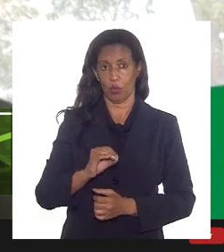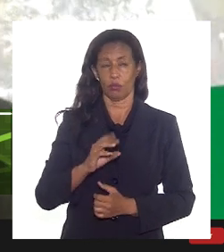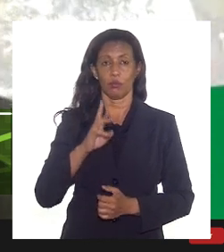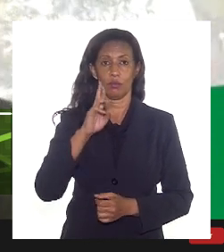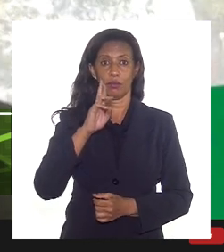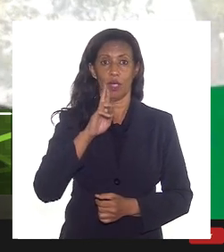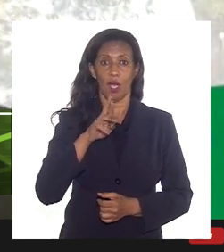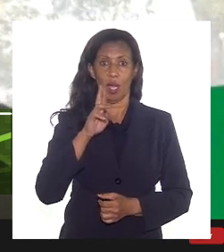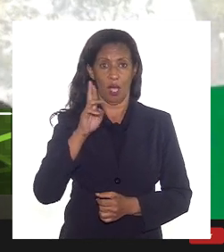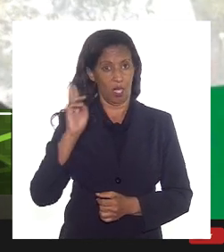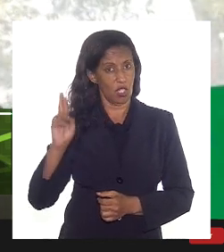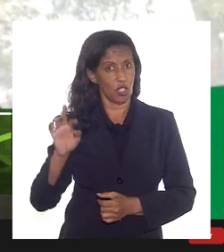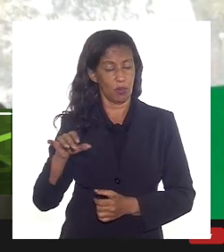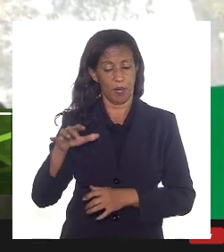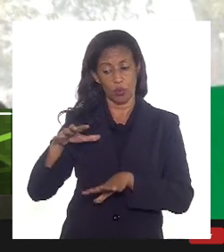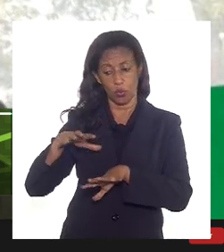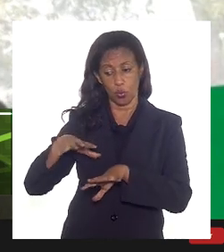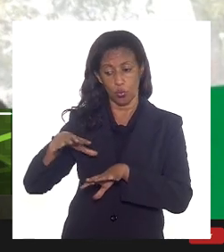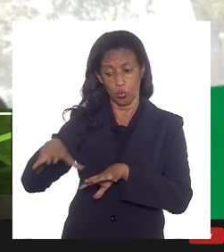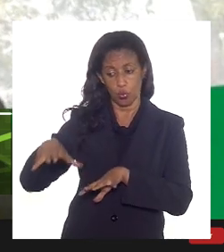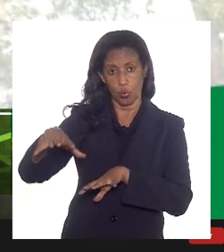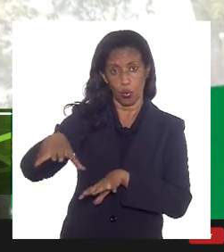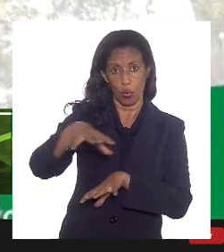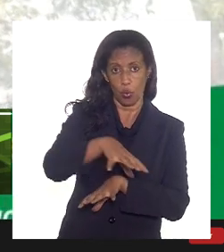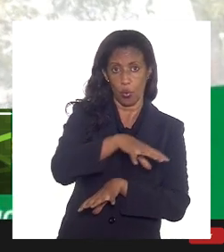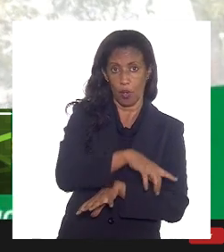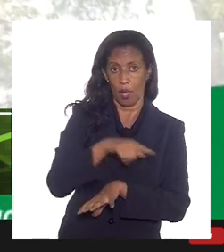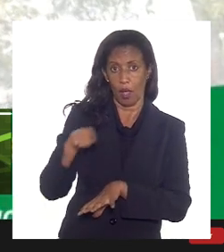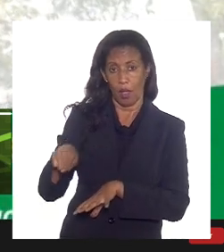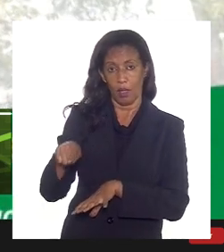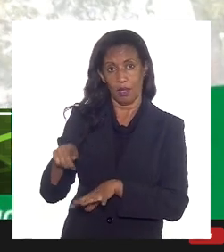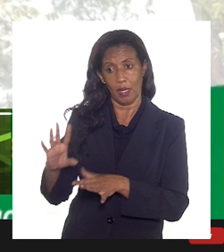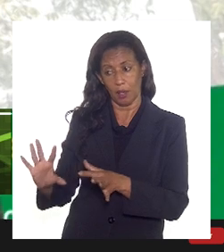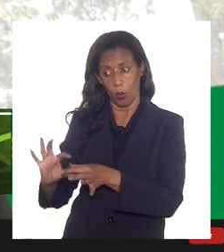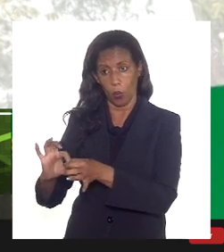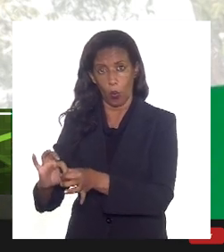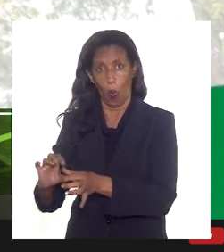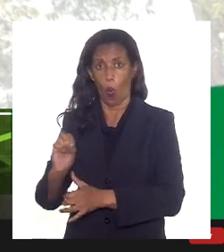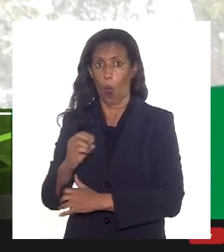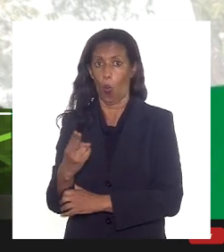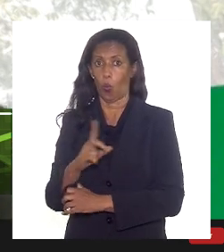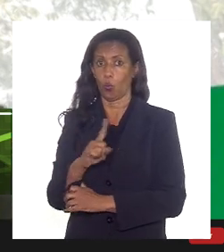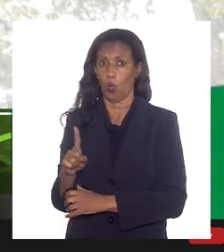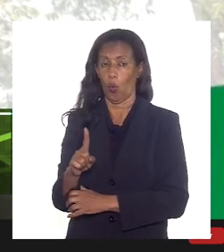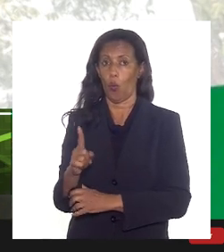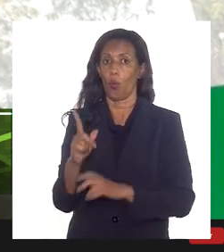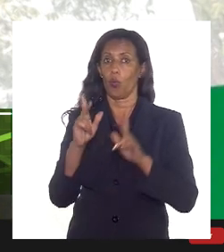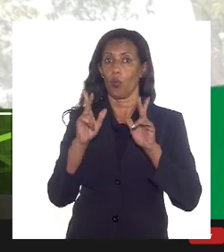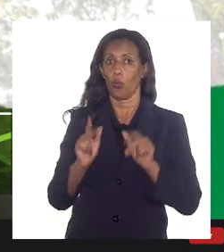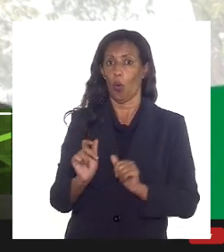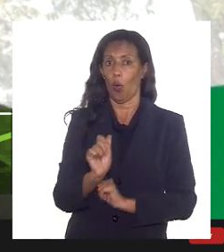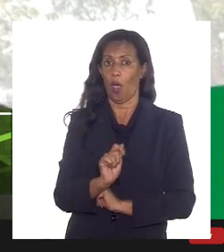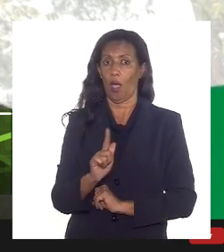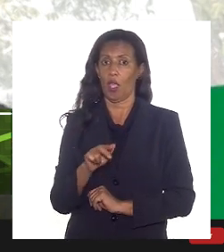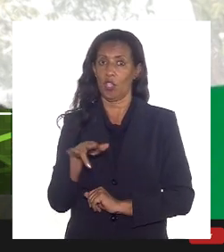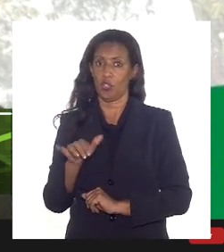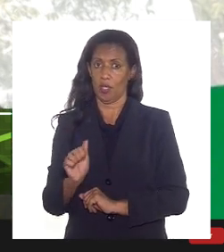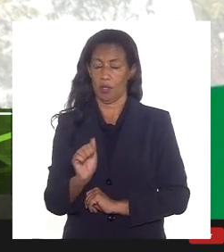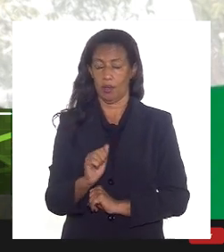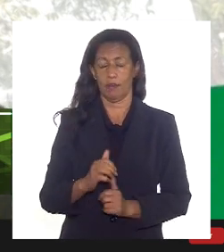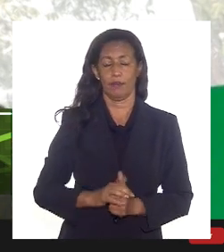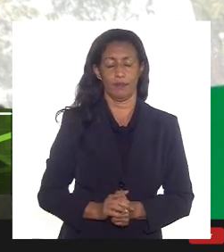se os campos, as áreas devem ou não estar unificadas, conforme definido pela agência. Esse